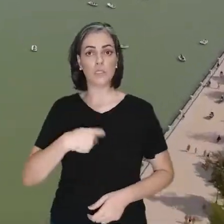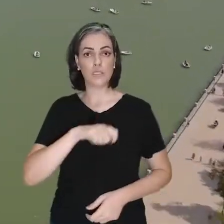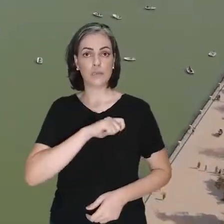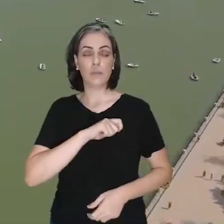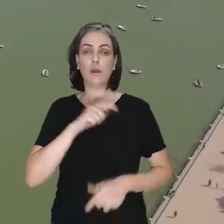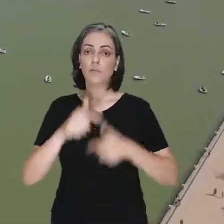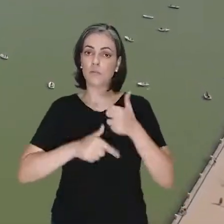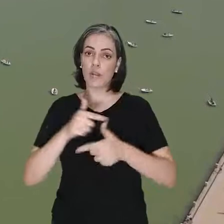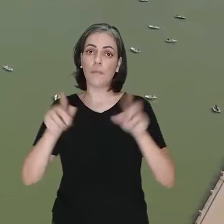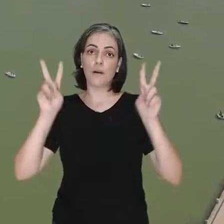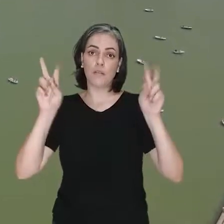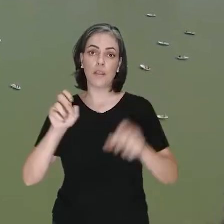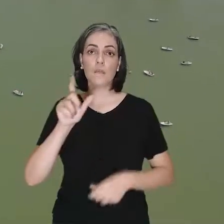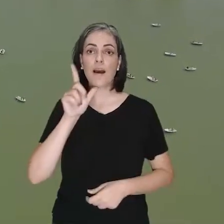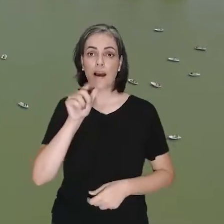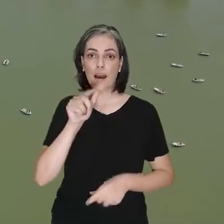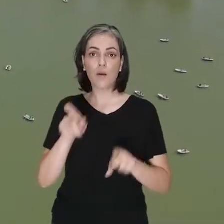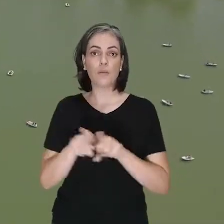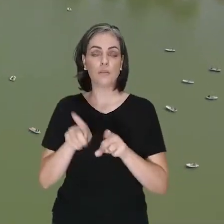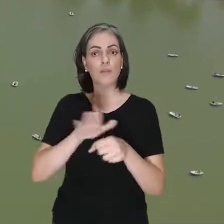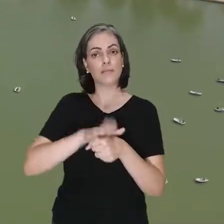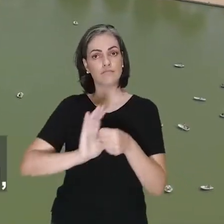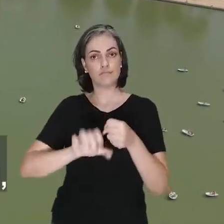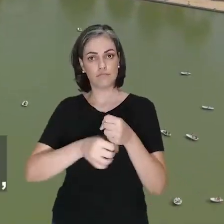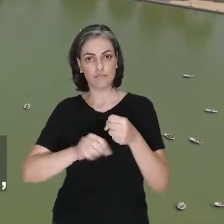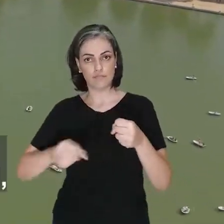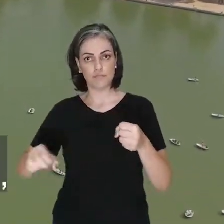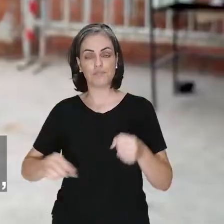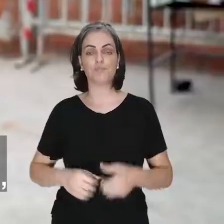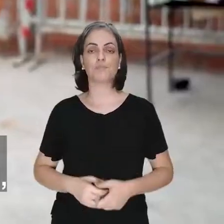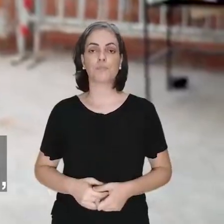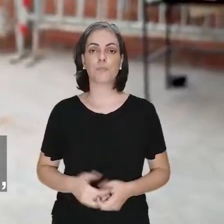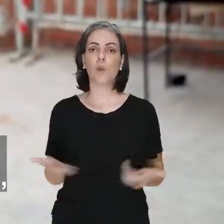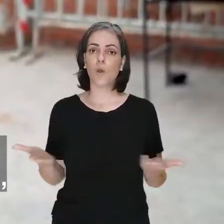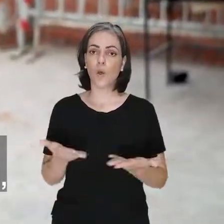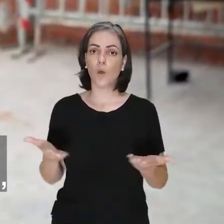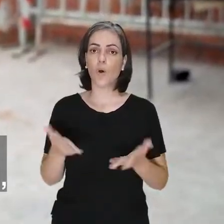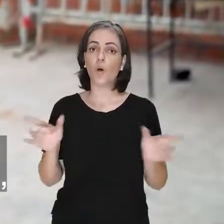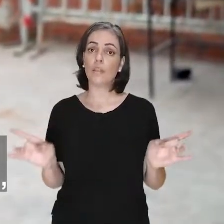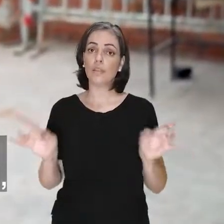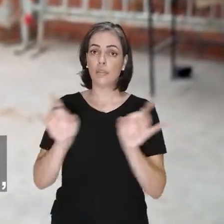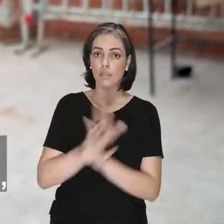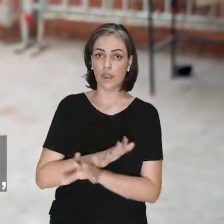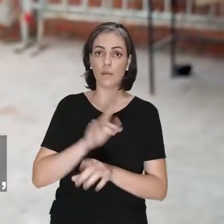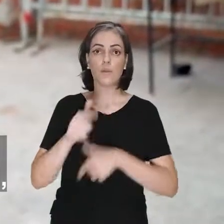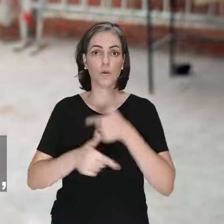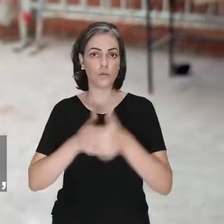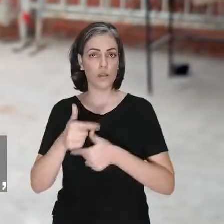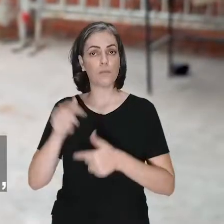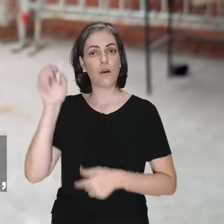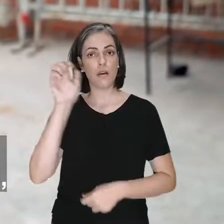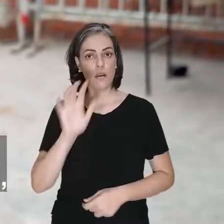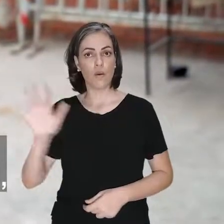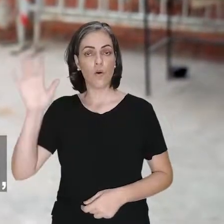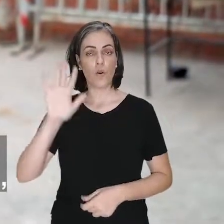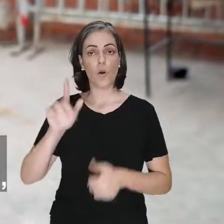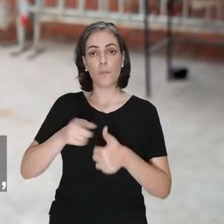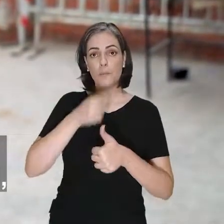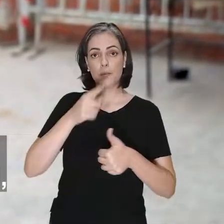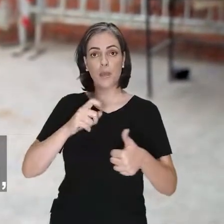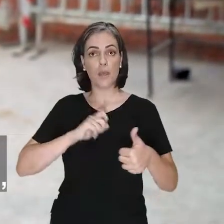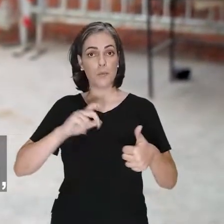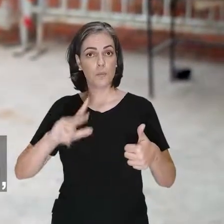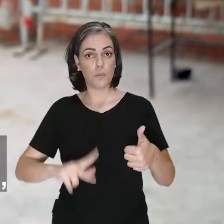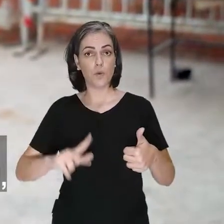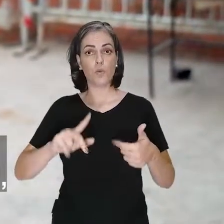universalização da água e saneamento. E hoje estamos concluindo aqui a nossa visita à Europa, que